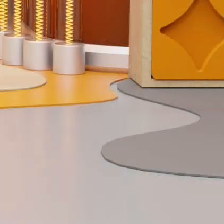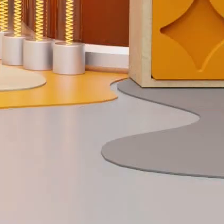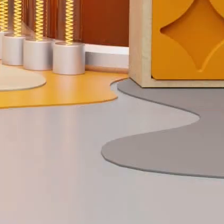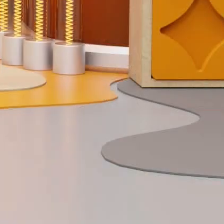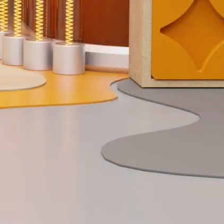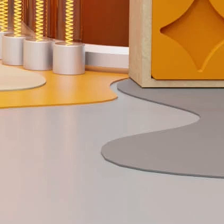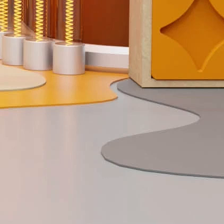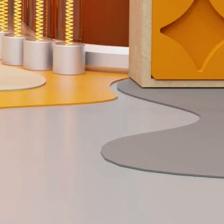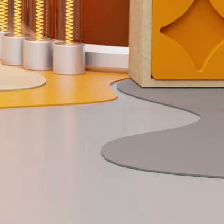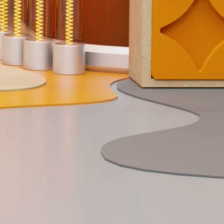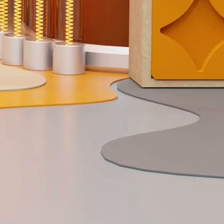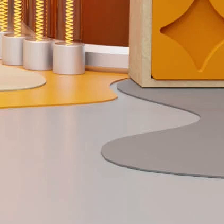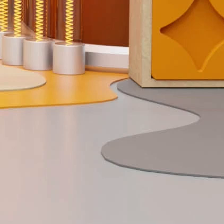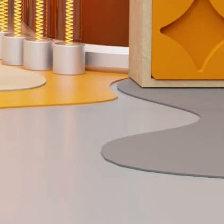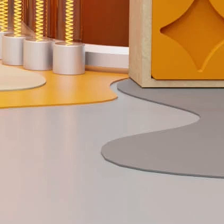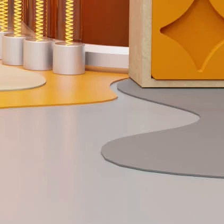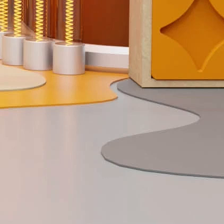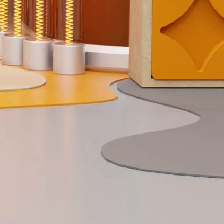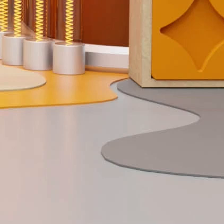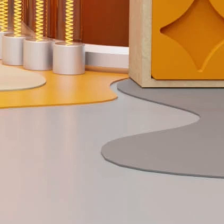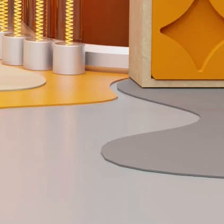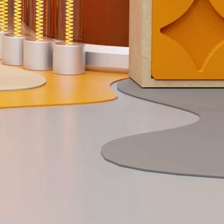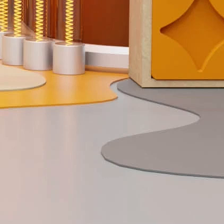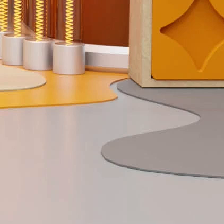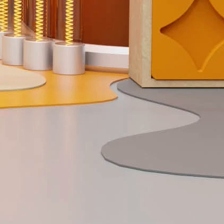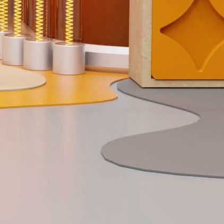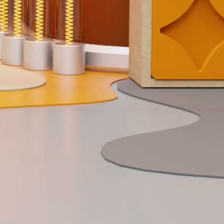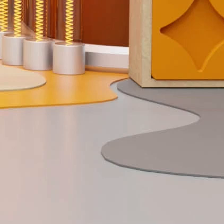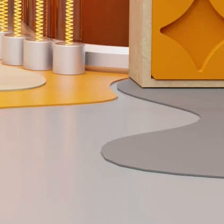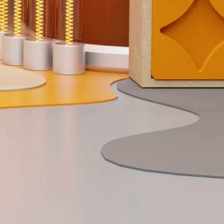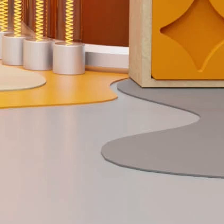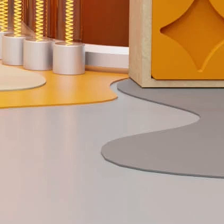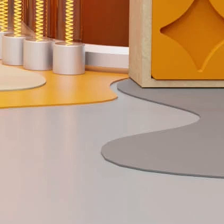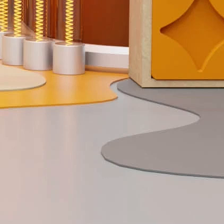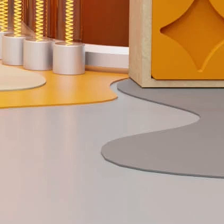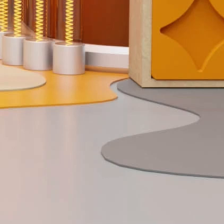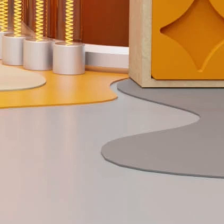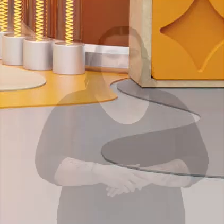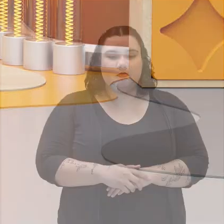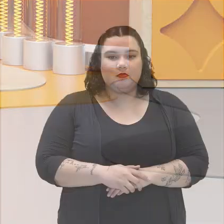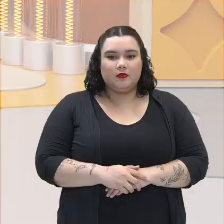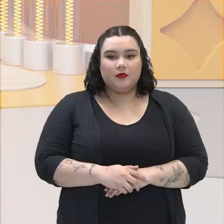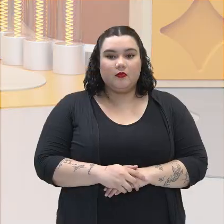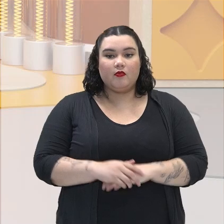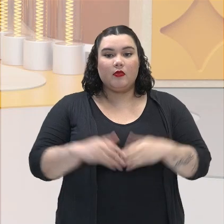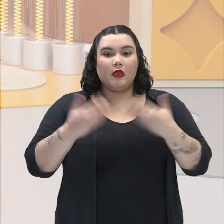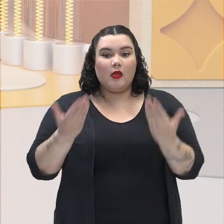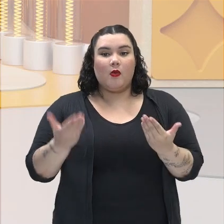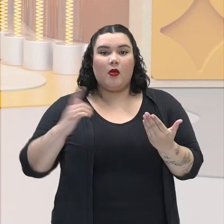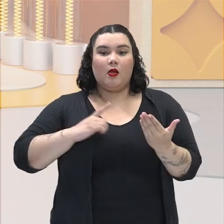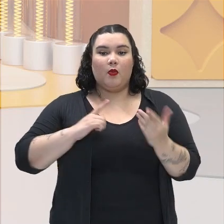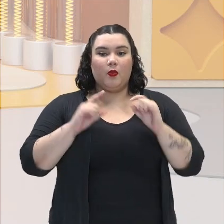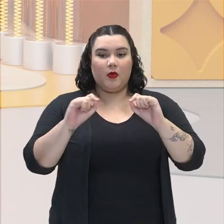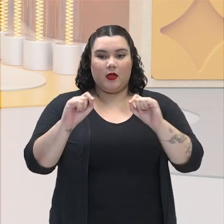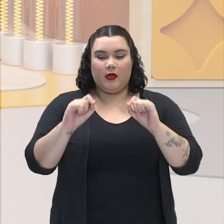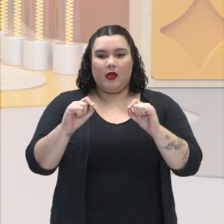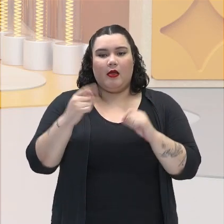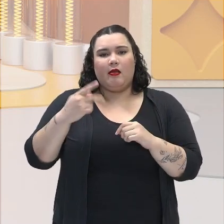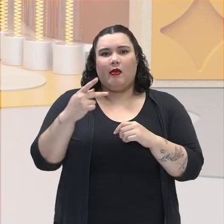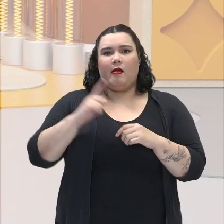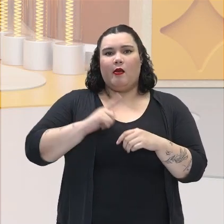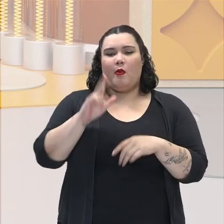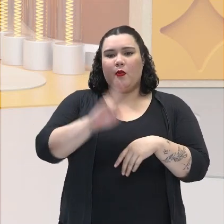eleição ali meio roubada. Deu para entender? Nesse sentido aí de fazer os esquemas, as tramóias ali para